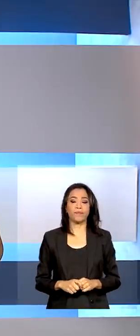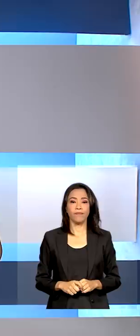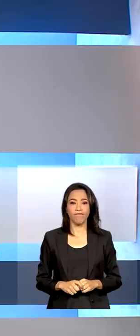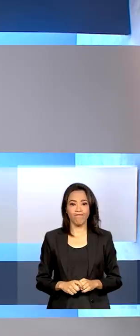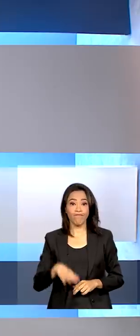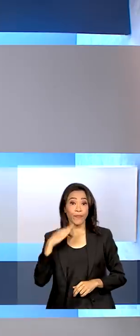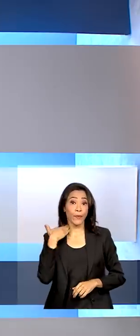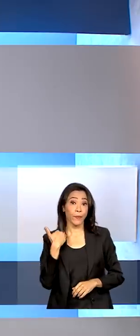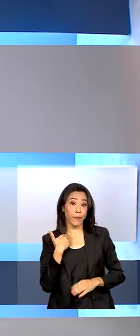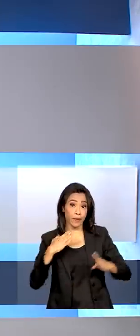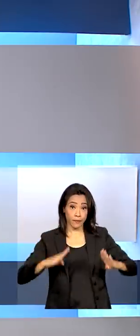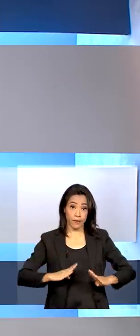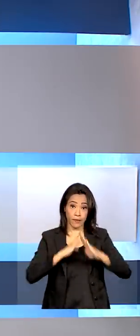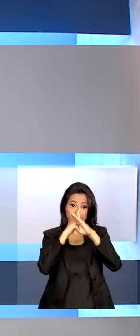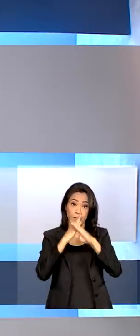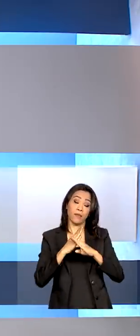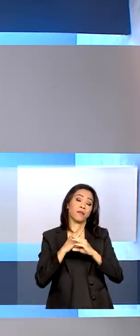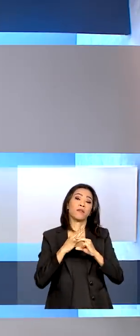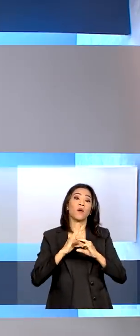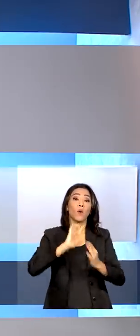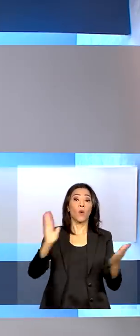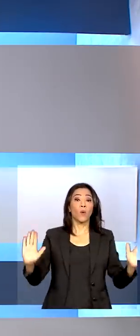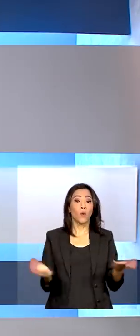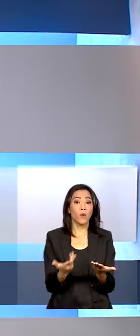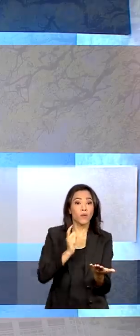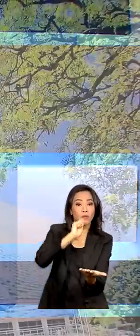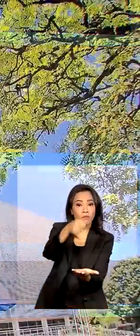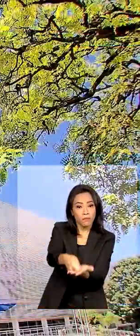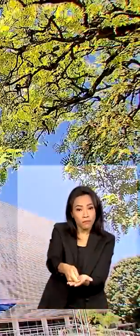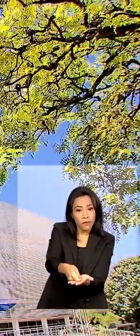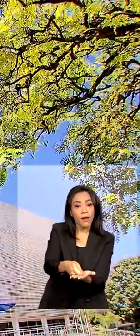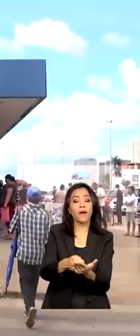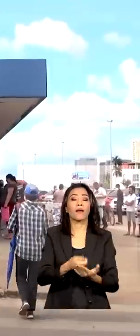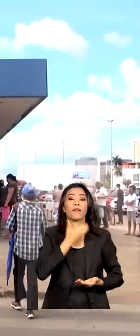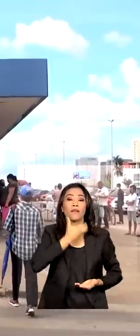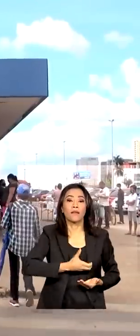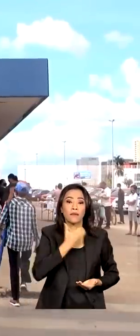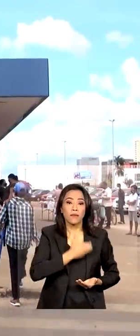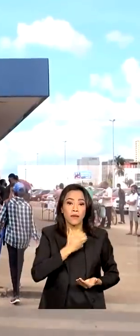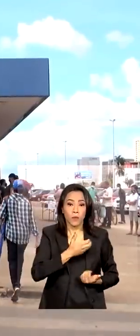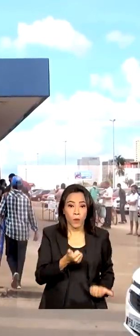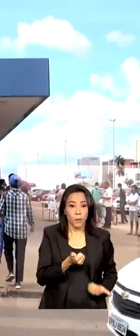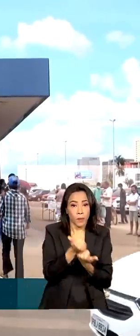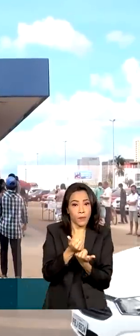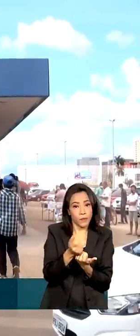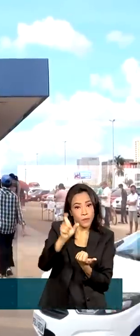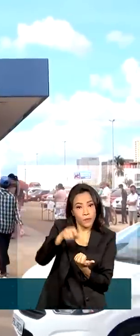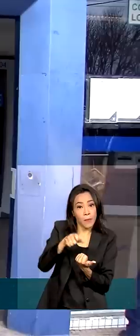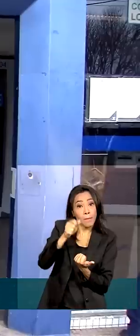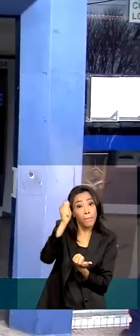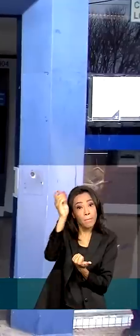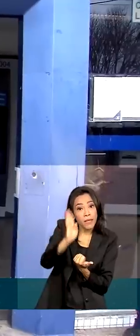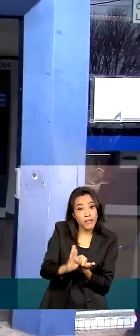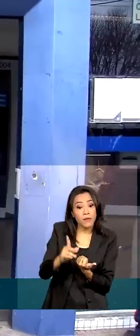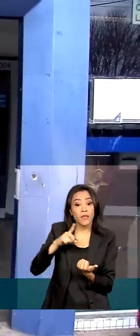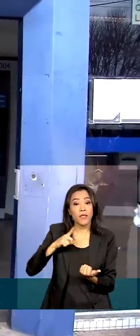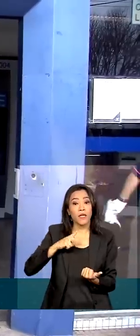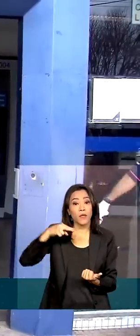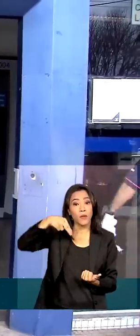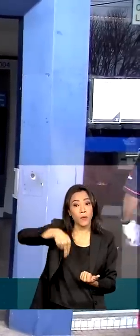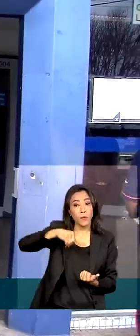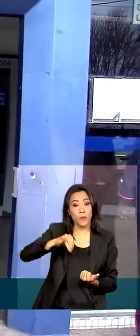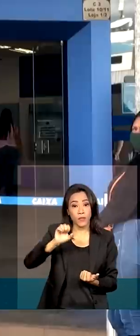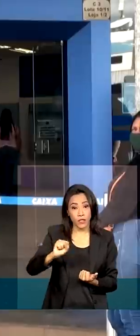A Caixa Econômica Federal paga hoje a parcela de dezembro do Auxílio Brasil para quem tem o NIS, Número de